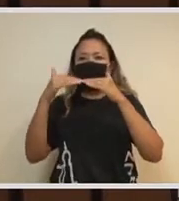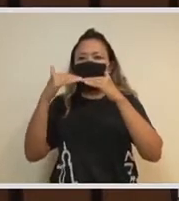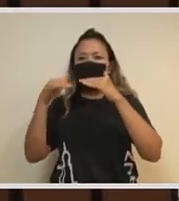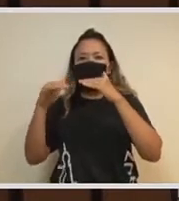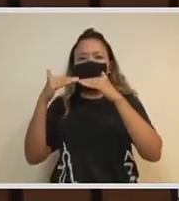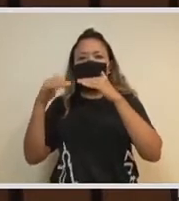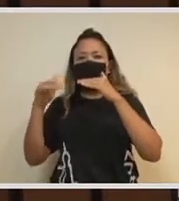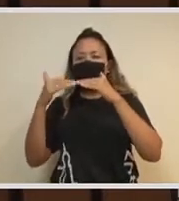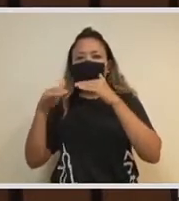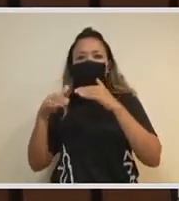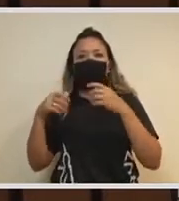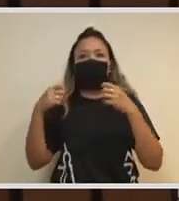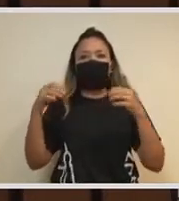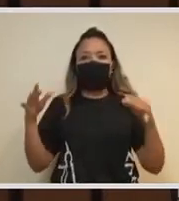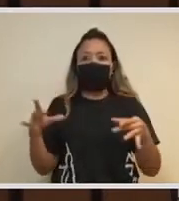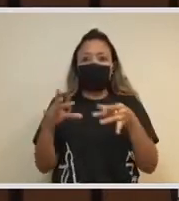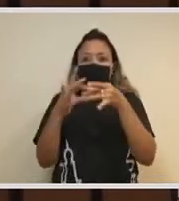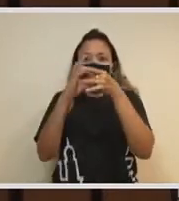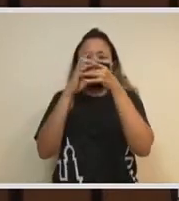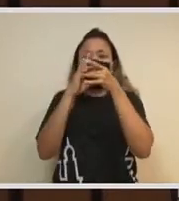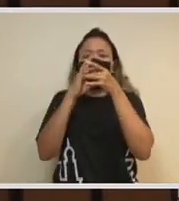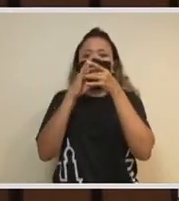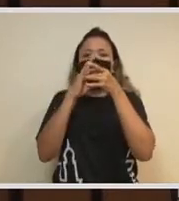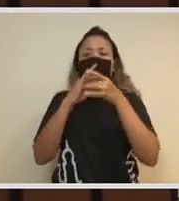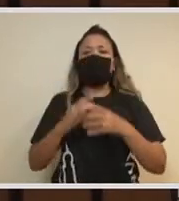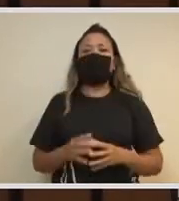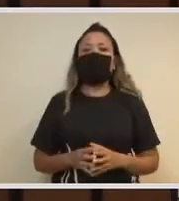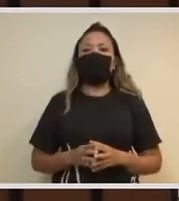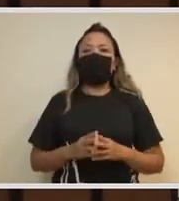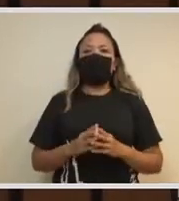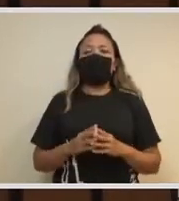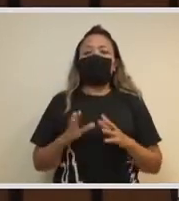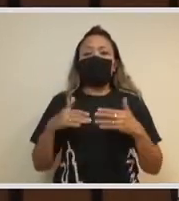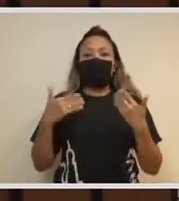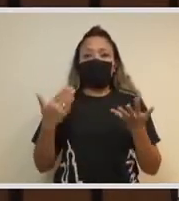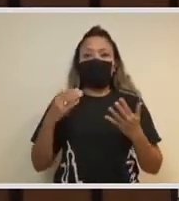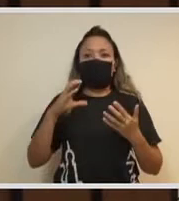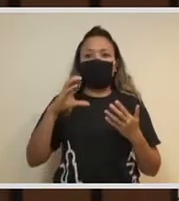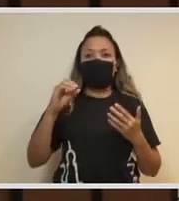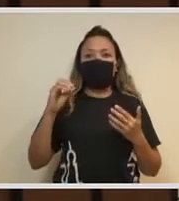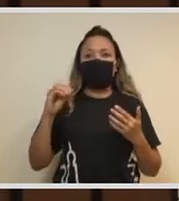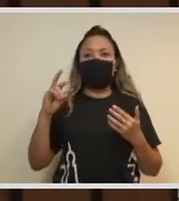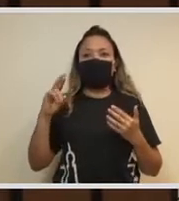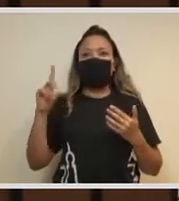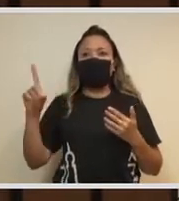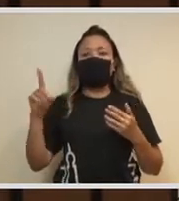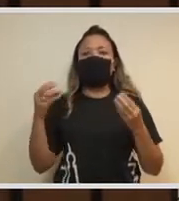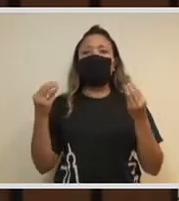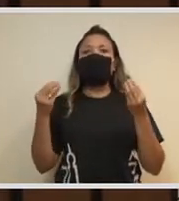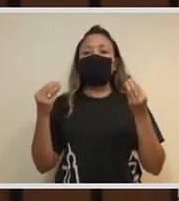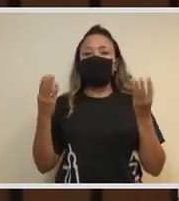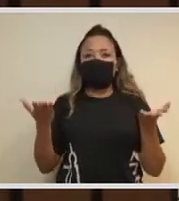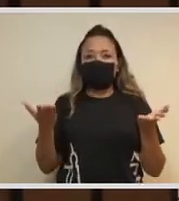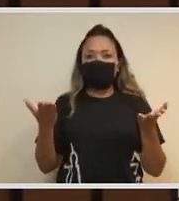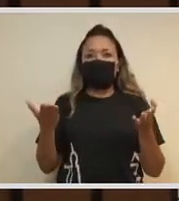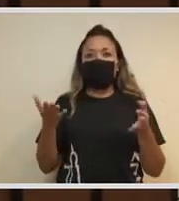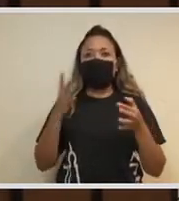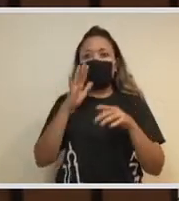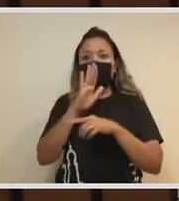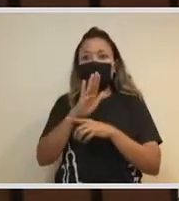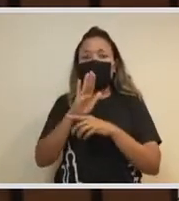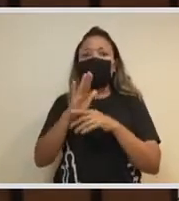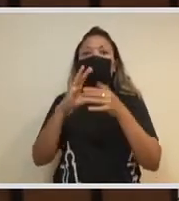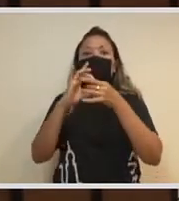componente internacional. Essa coordenação vem sendo exercida também por um ex-presidente, Paulo